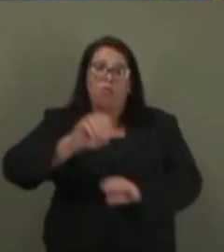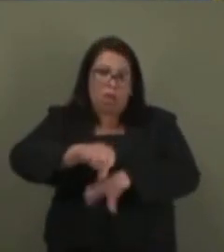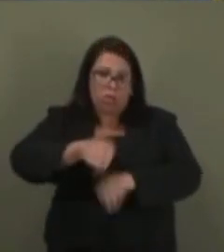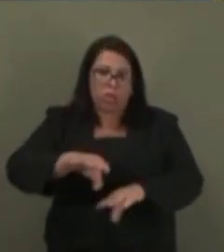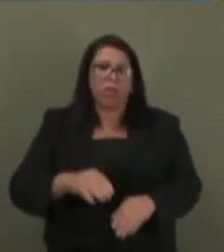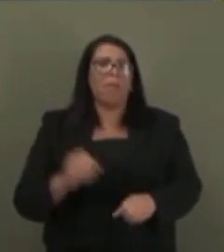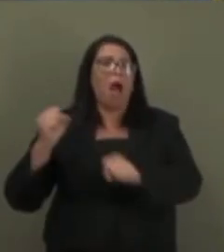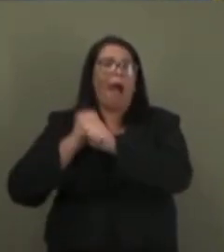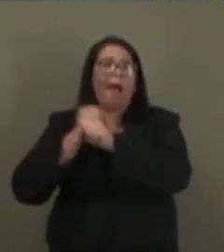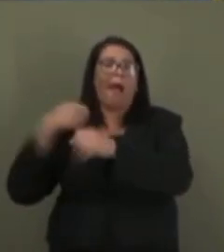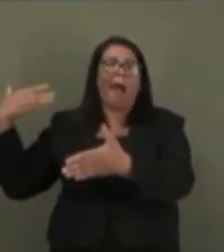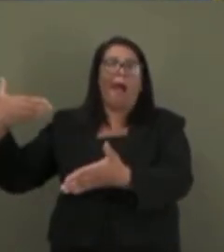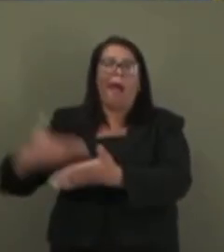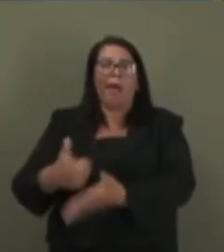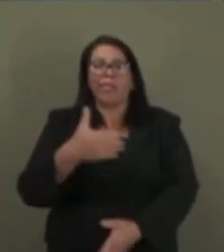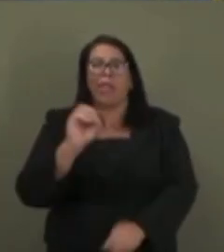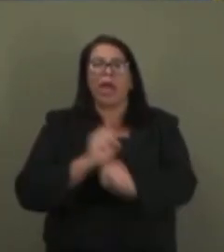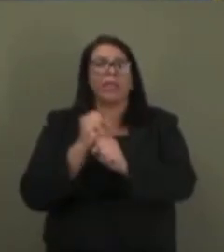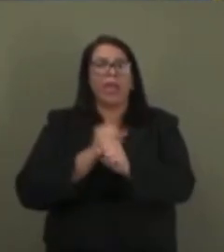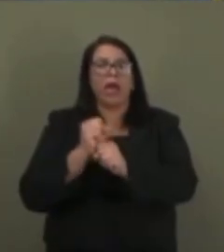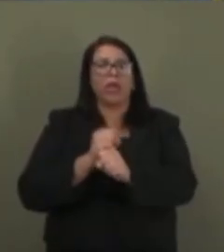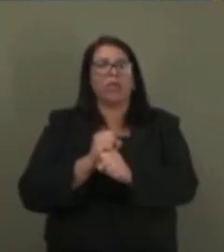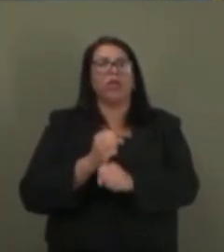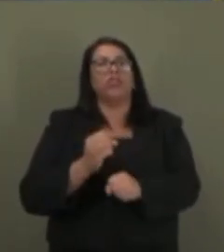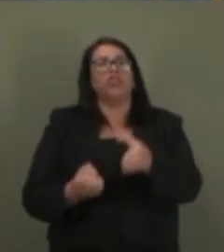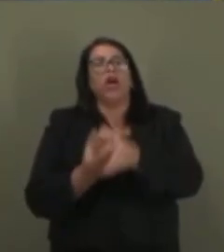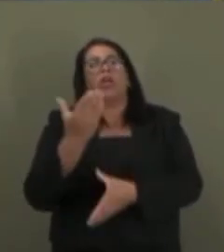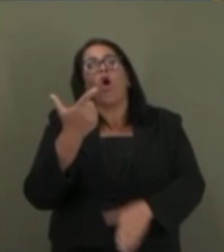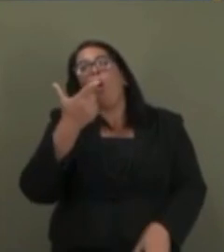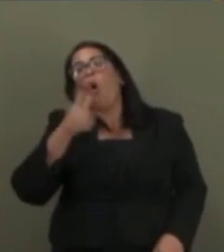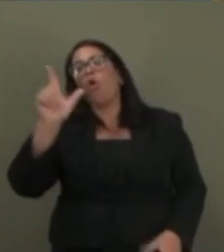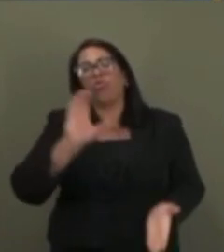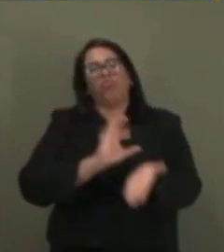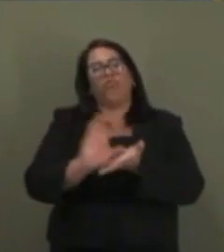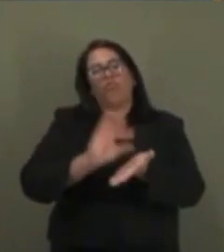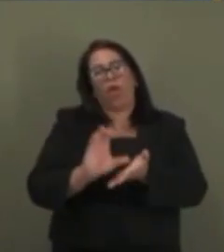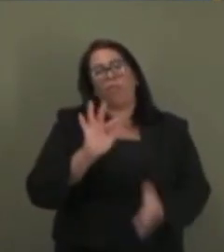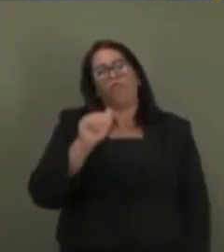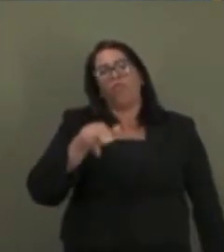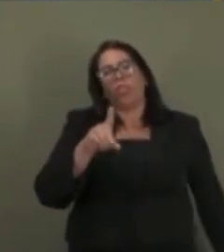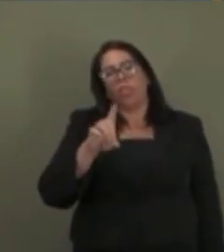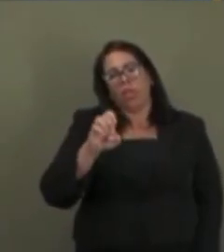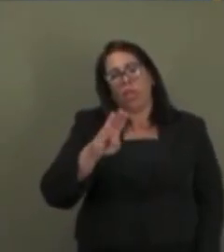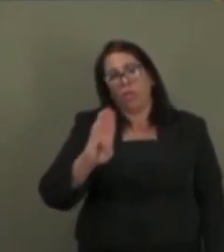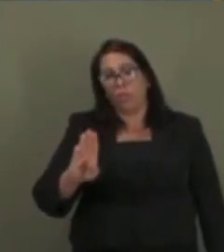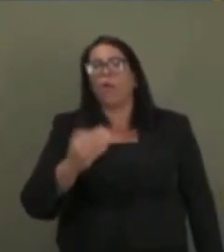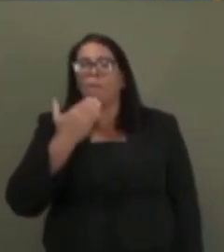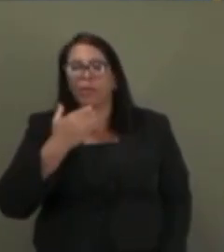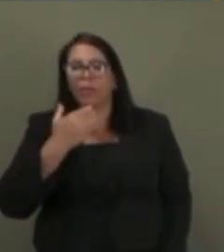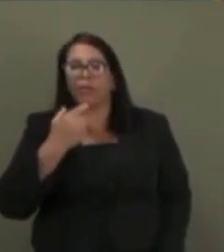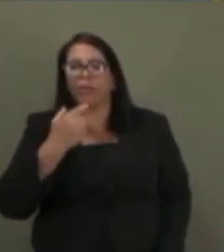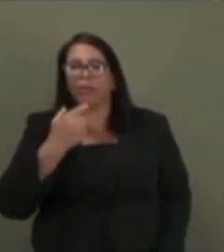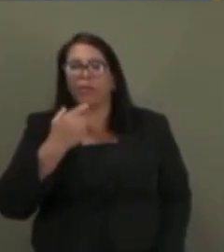anos que esse recurso já foi criado um novo Fundeb. Então, gente poderia rediscutir essa matéria